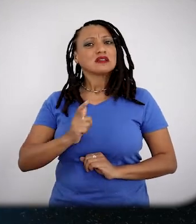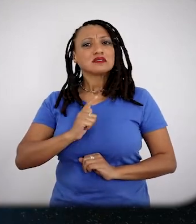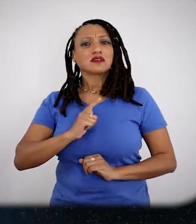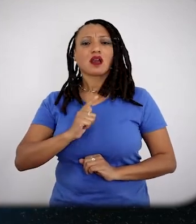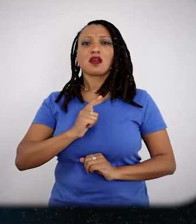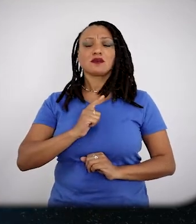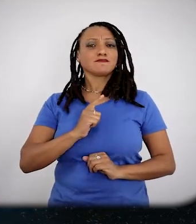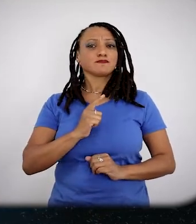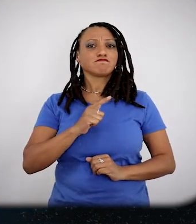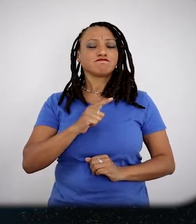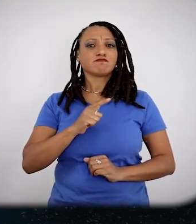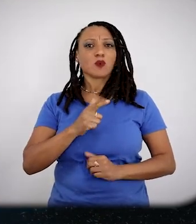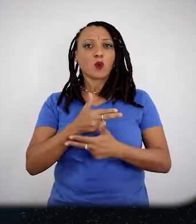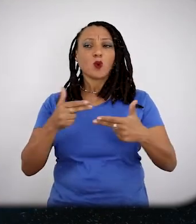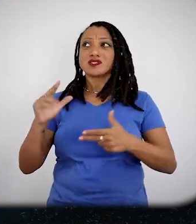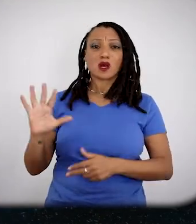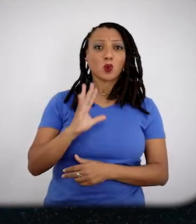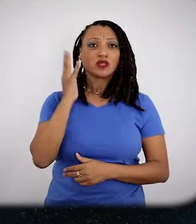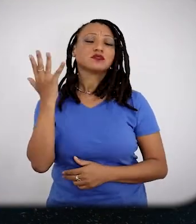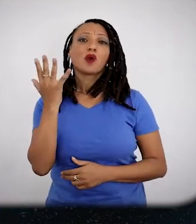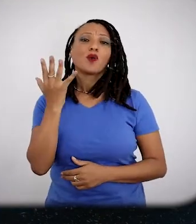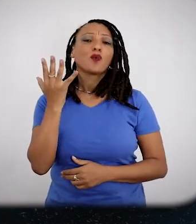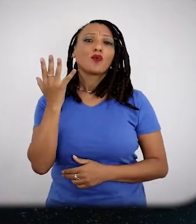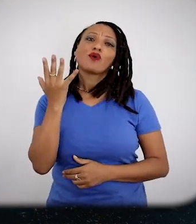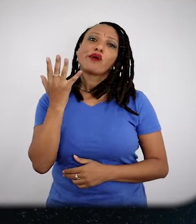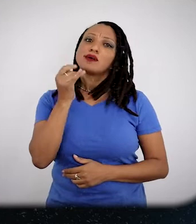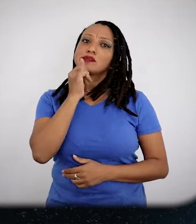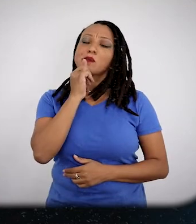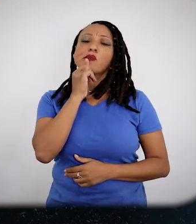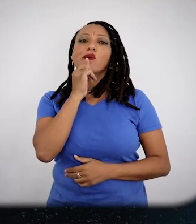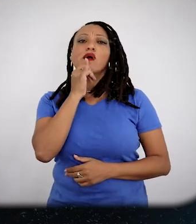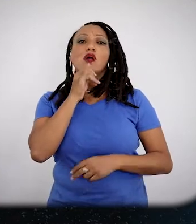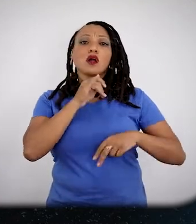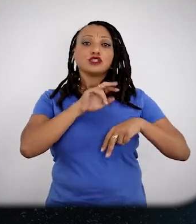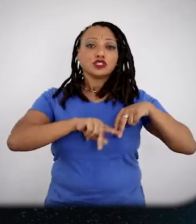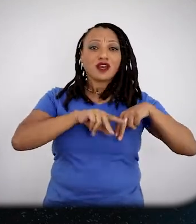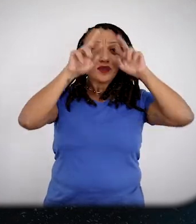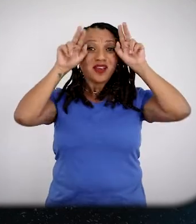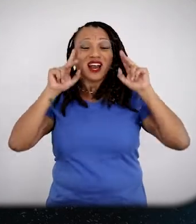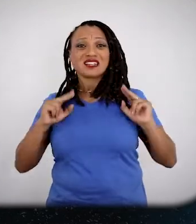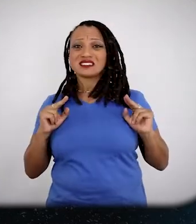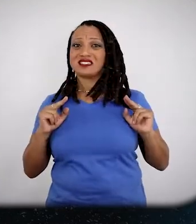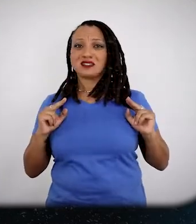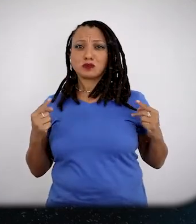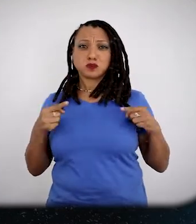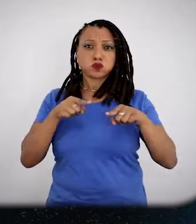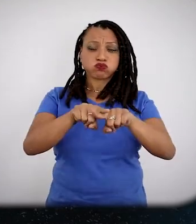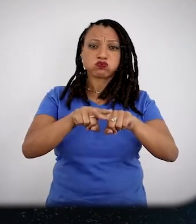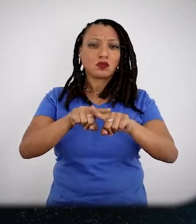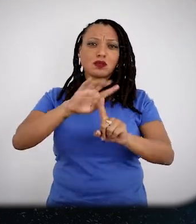dimensões no qual o entrecruzamento de gênero e raça produz esse grau